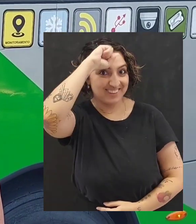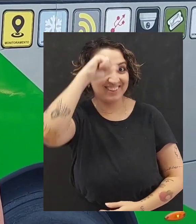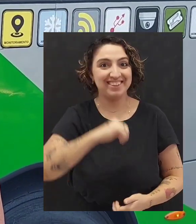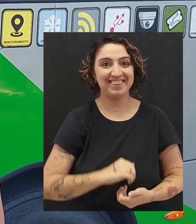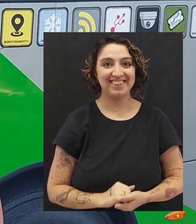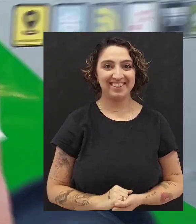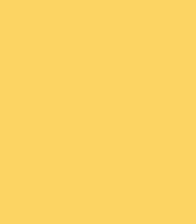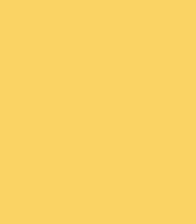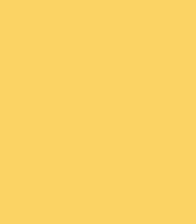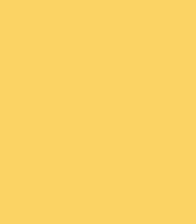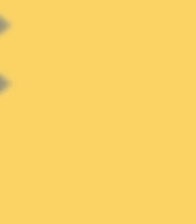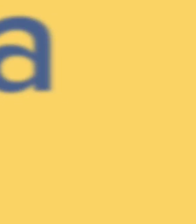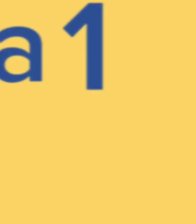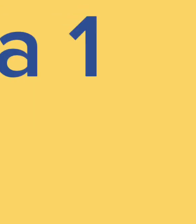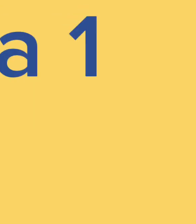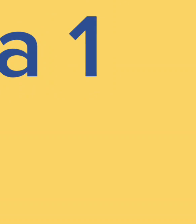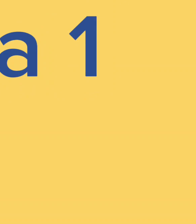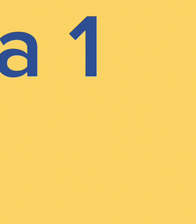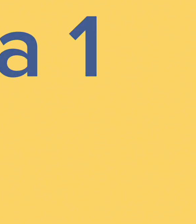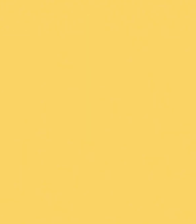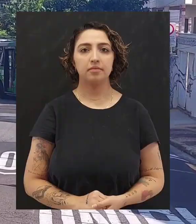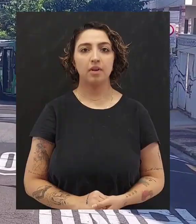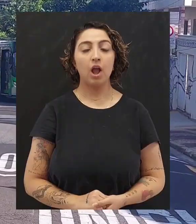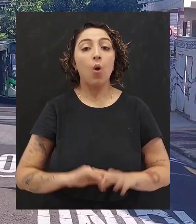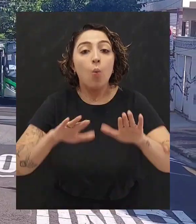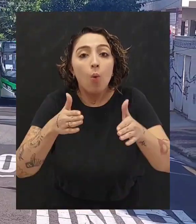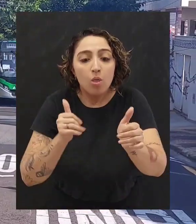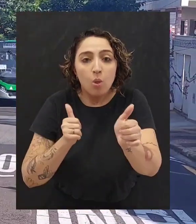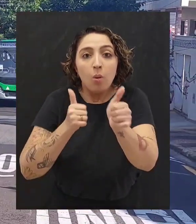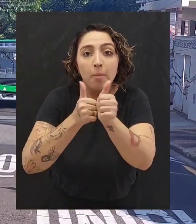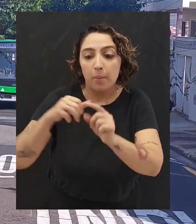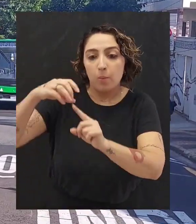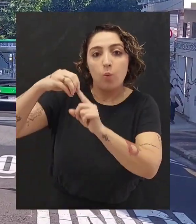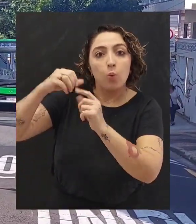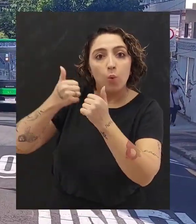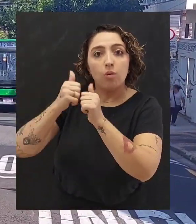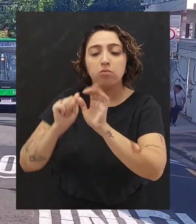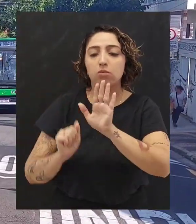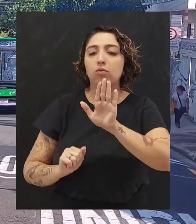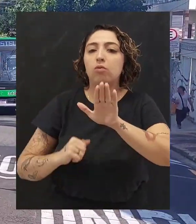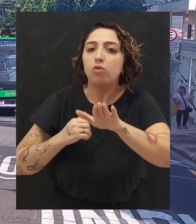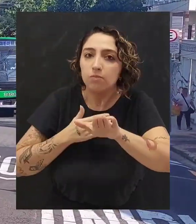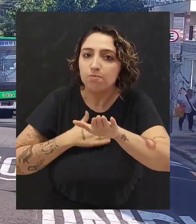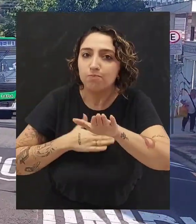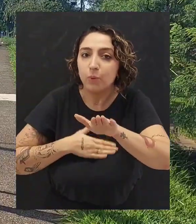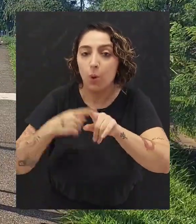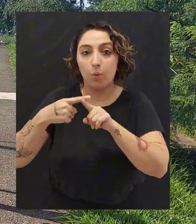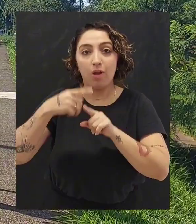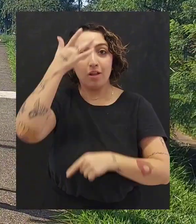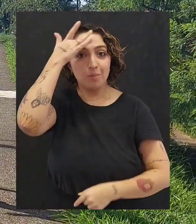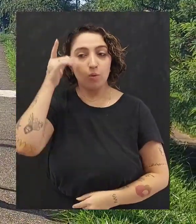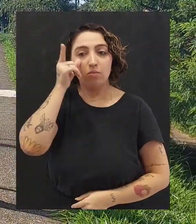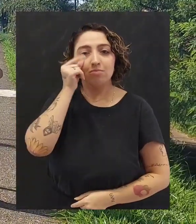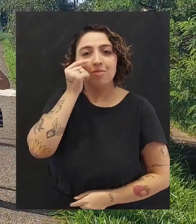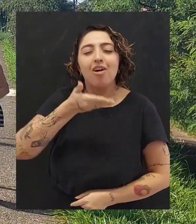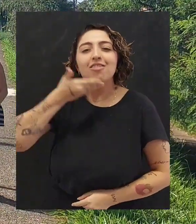Vamos aprender? Dica número 1. Quando estiver chegando perto do ponto de ônibus, diminua a velocidade, pois as pessoas